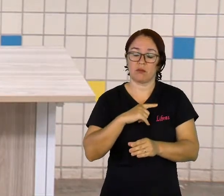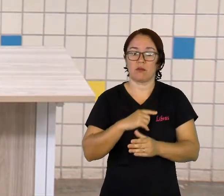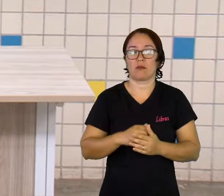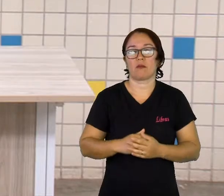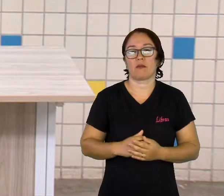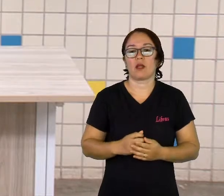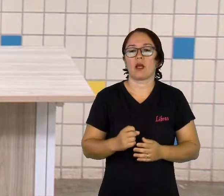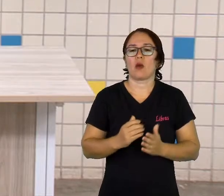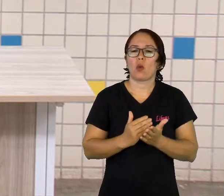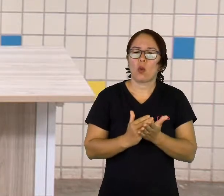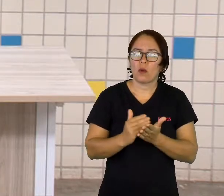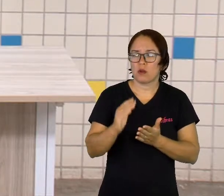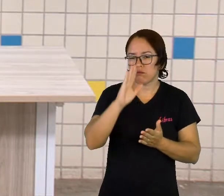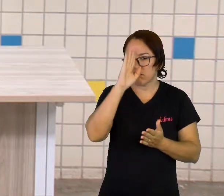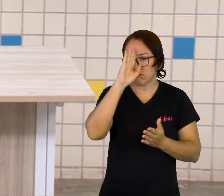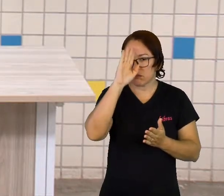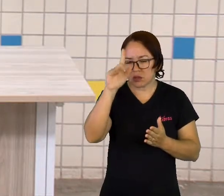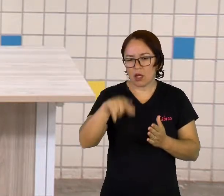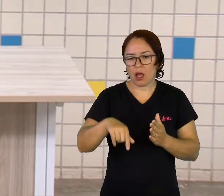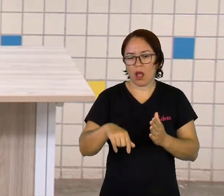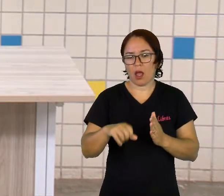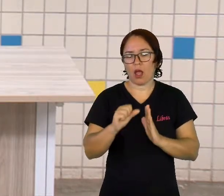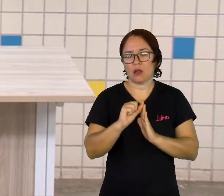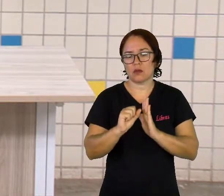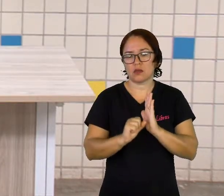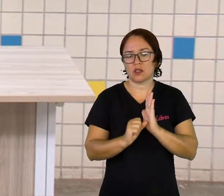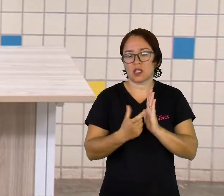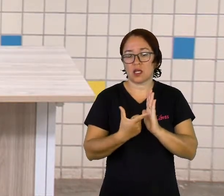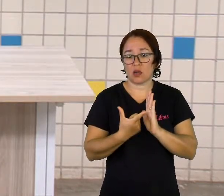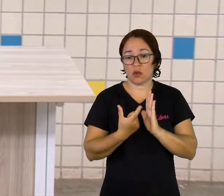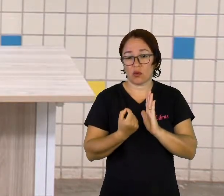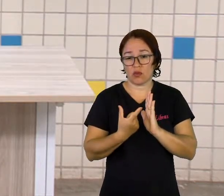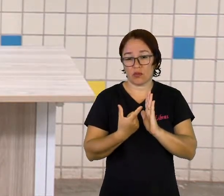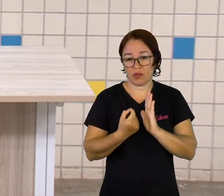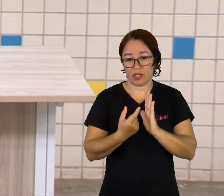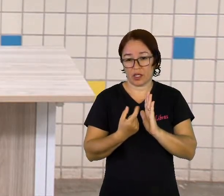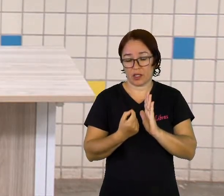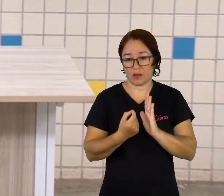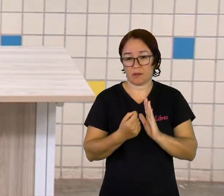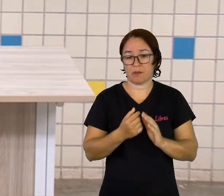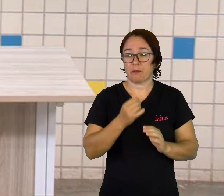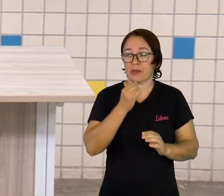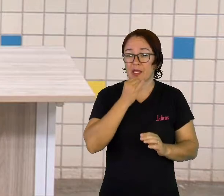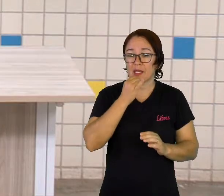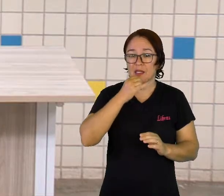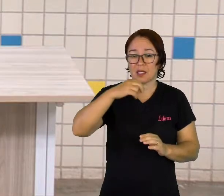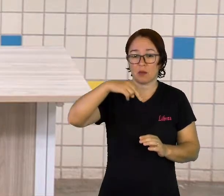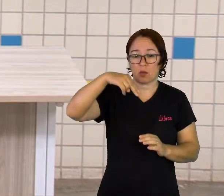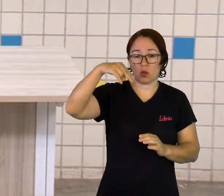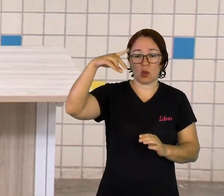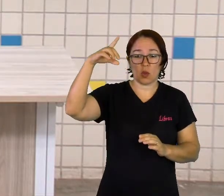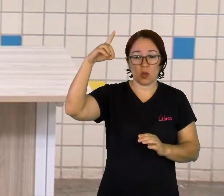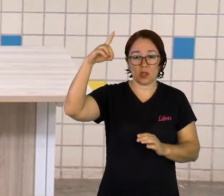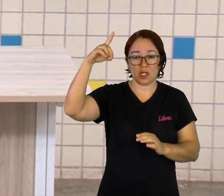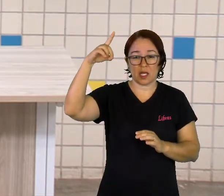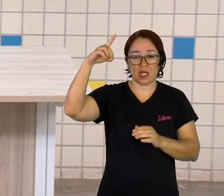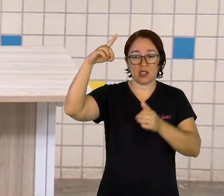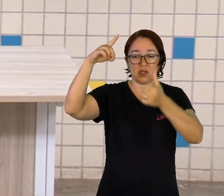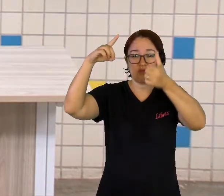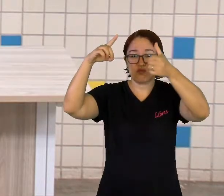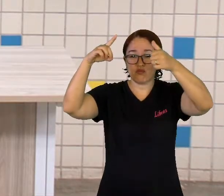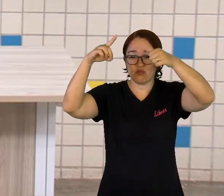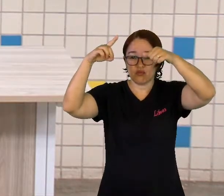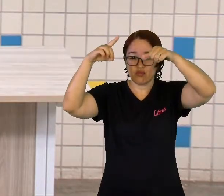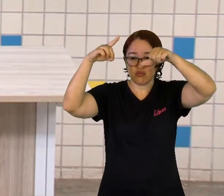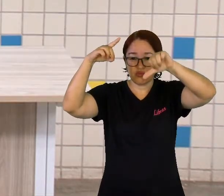a partir do século XX, quando o nordeste conheceu o seu declínio econômico e o sudeste brasileiro